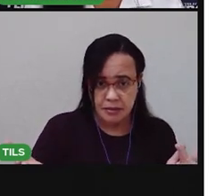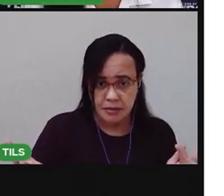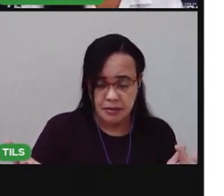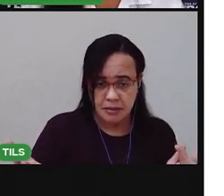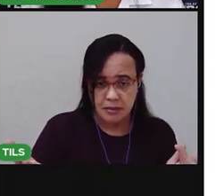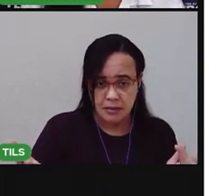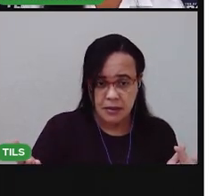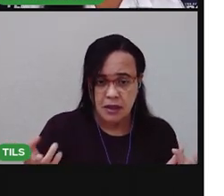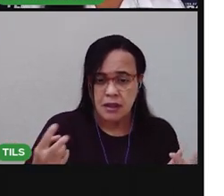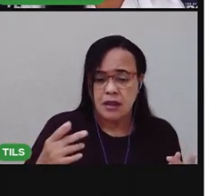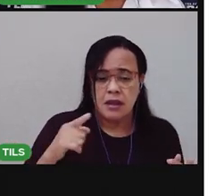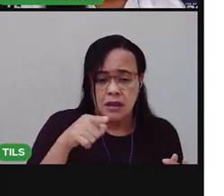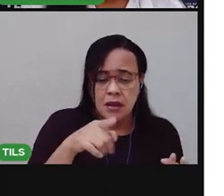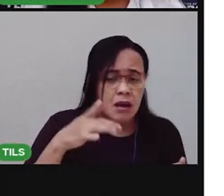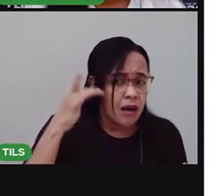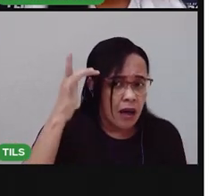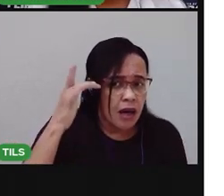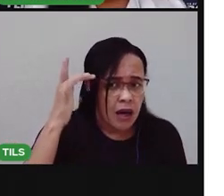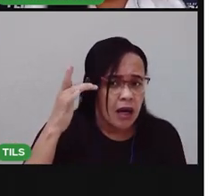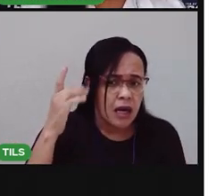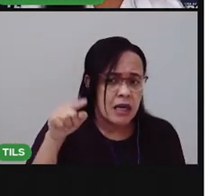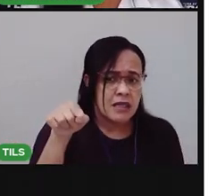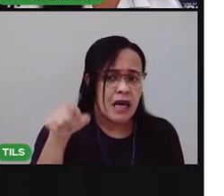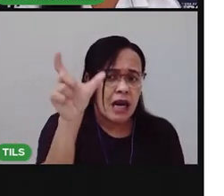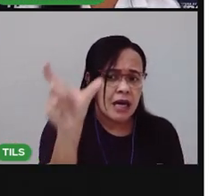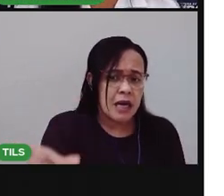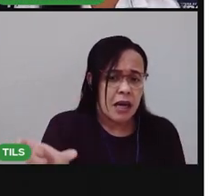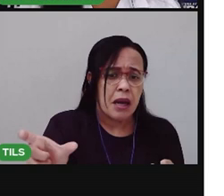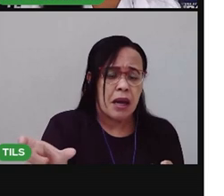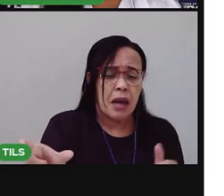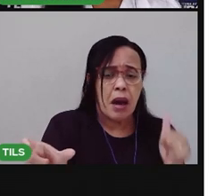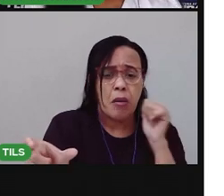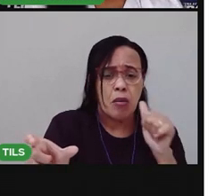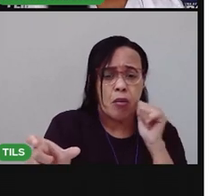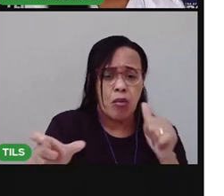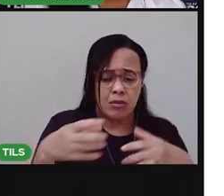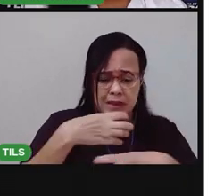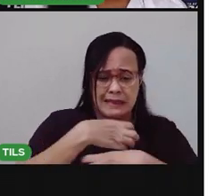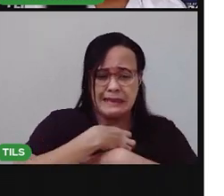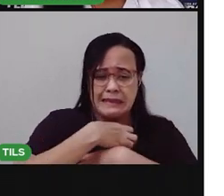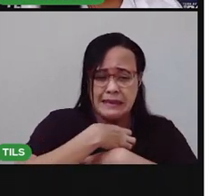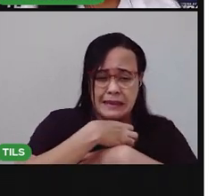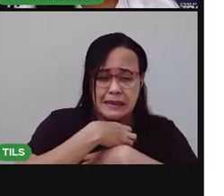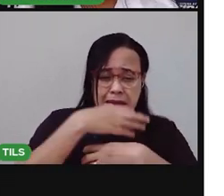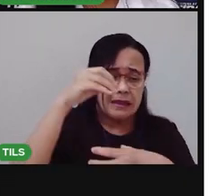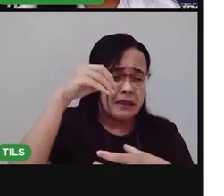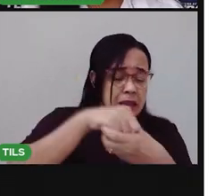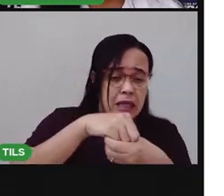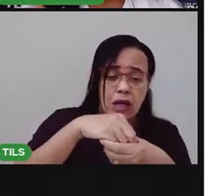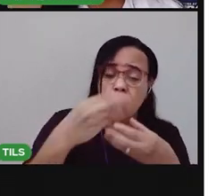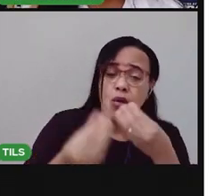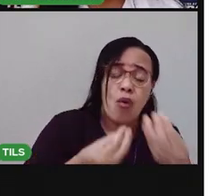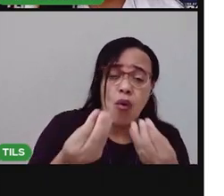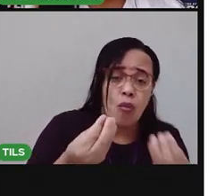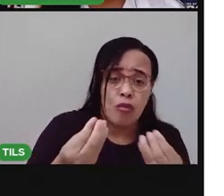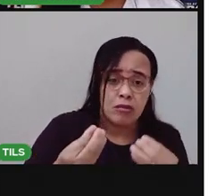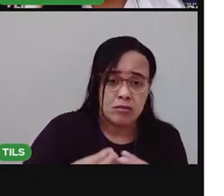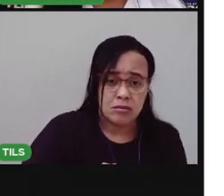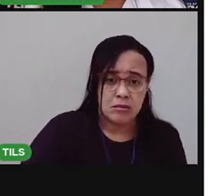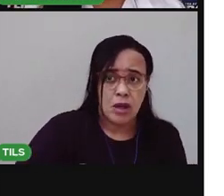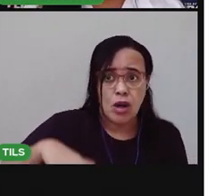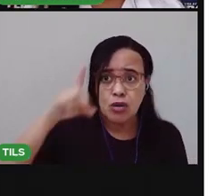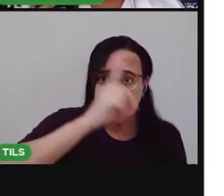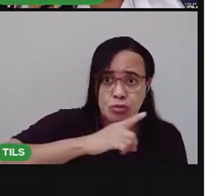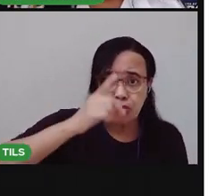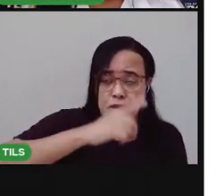Como é que você acha que Maria se sentia em ter que trabalhar todos os dias, toda hora? Não podia ir para a